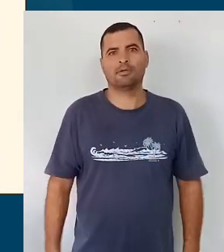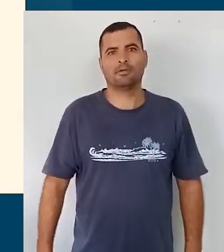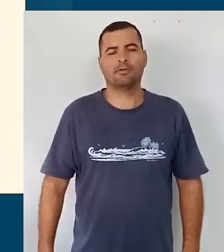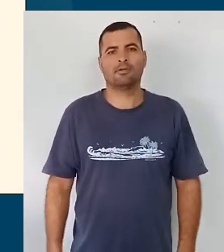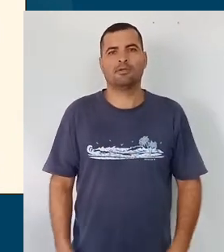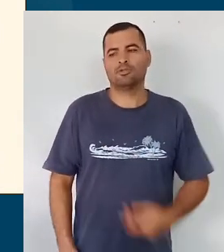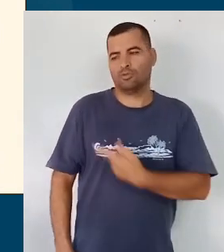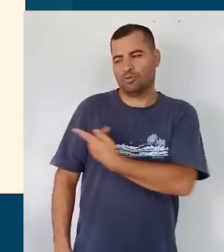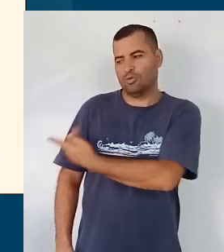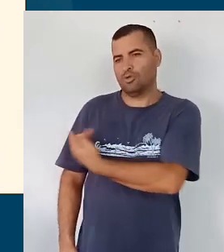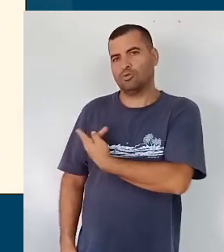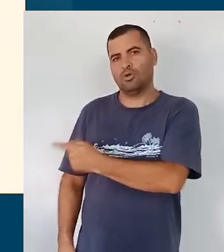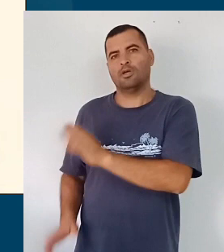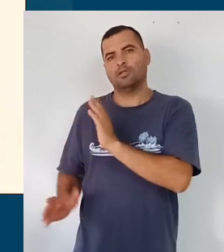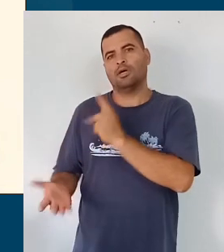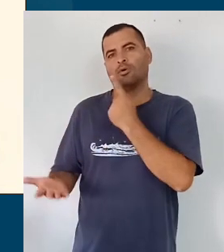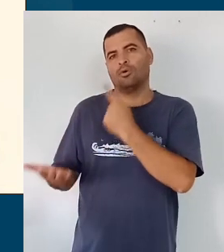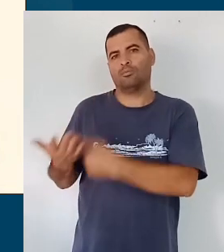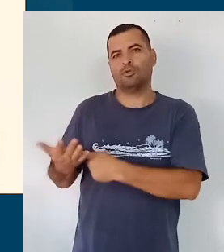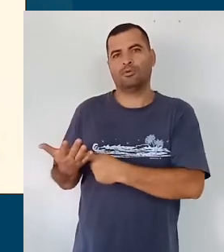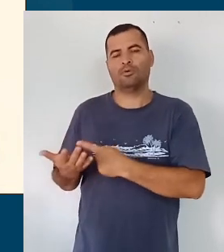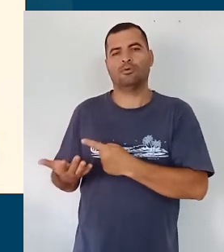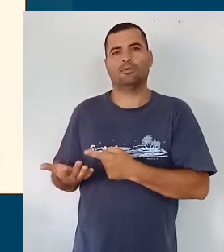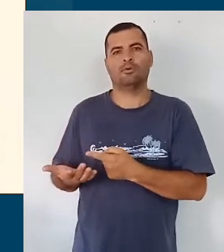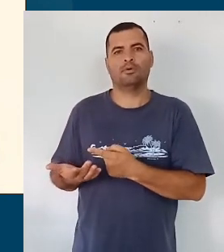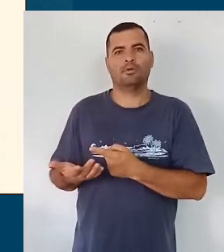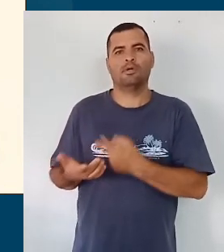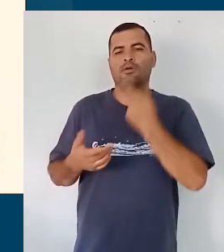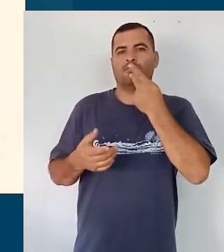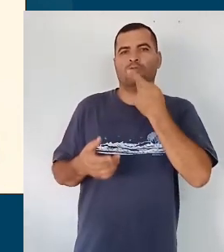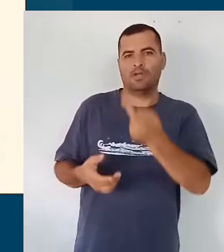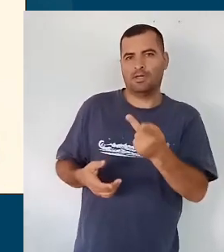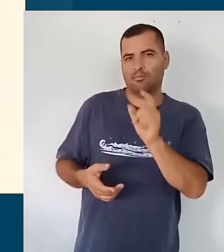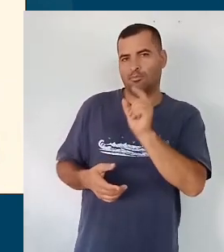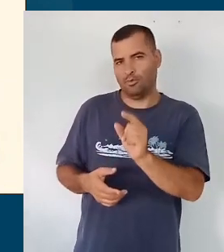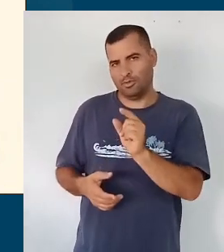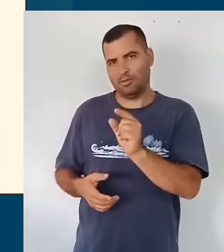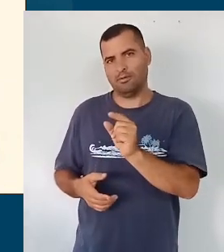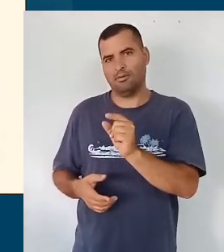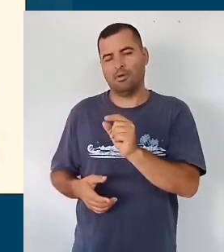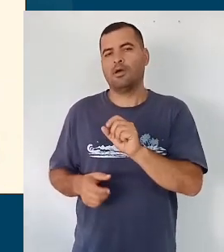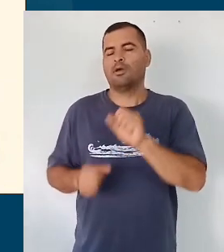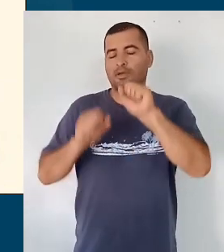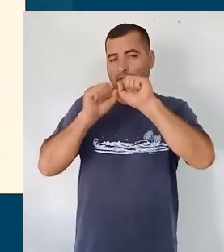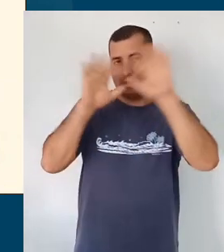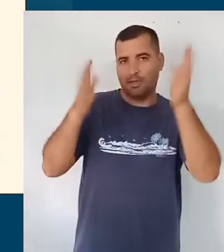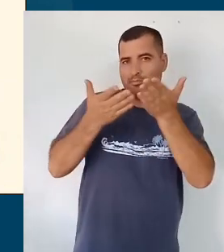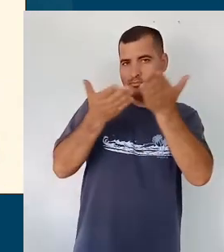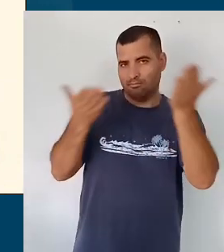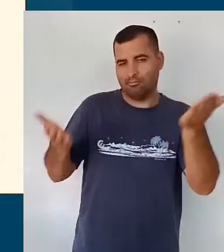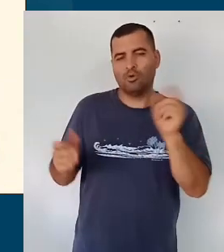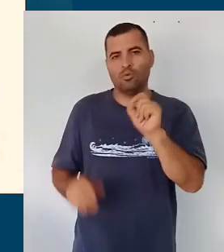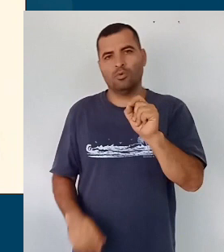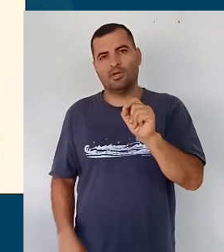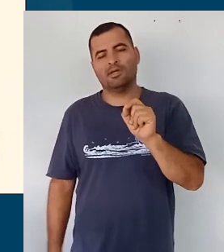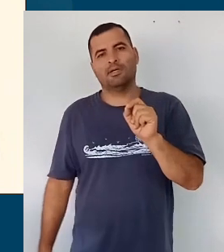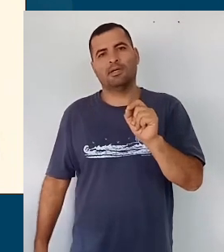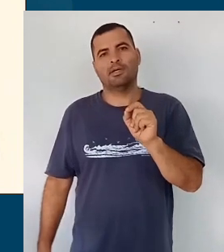Sonia e eu tínhamos combinado de falar um pouquinho disso para deixar muito claro para vocês que,